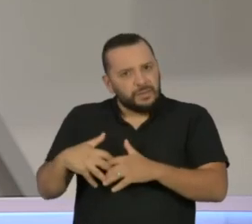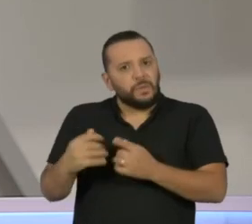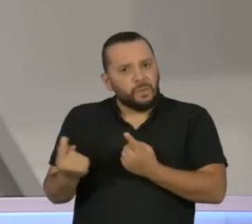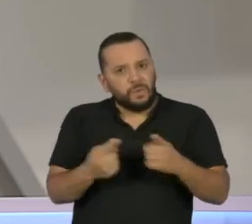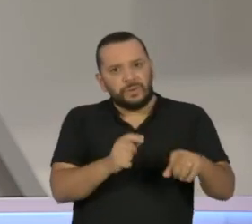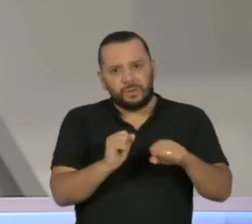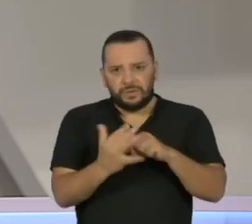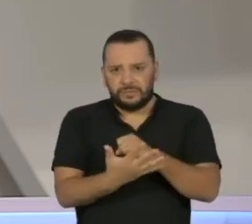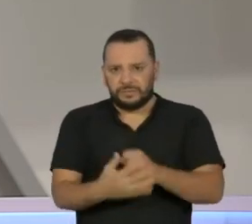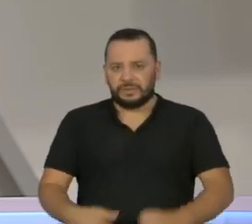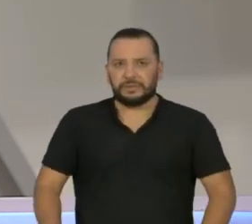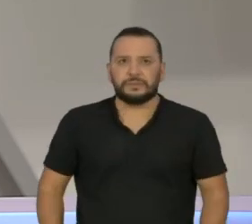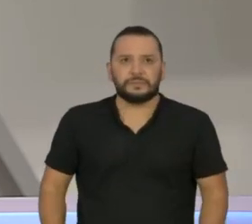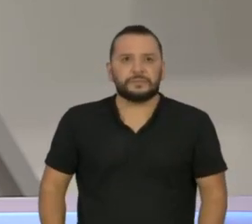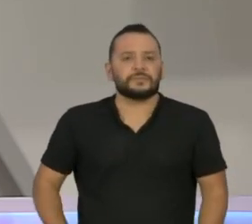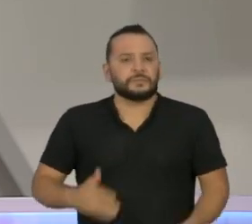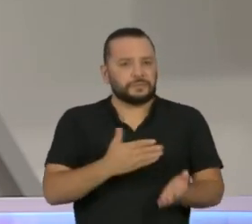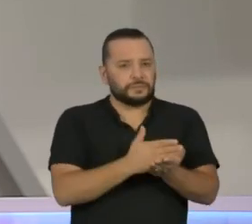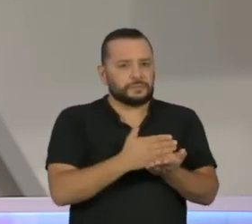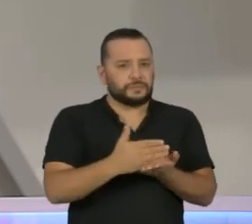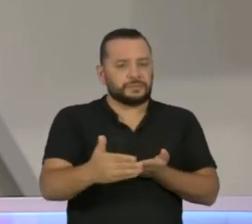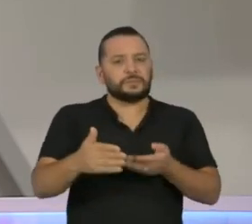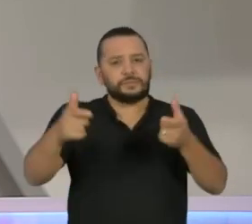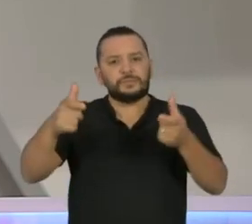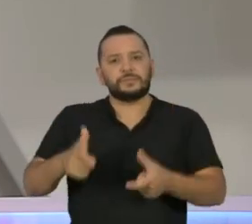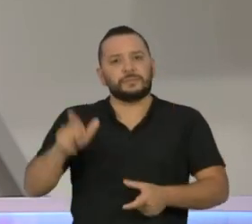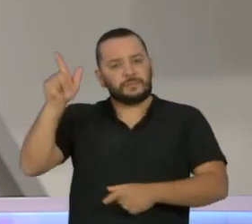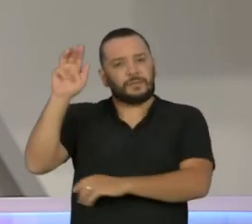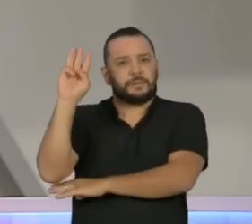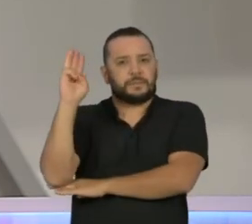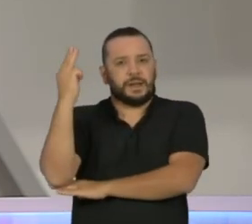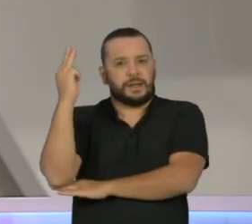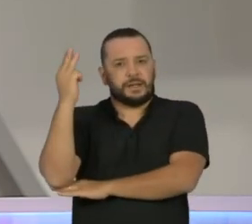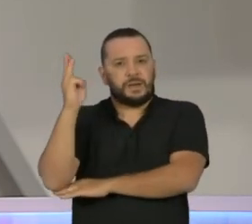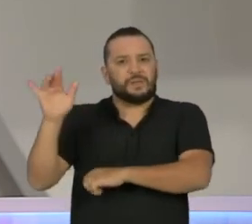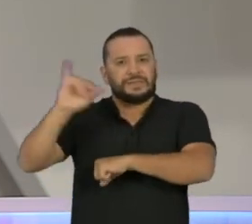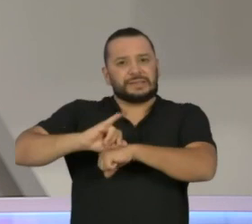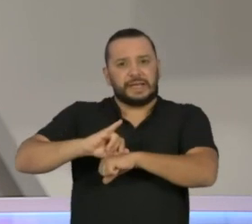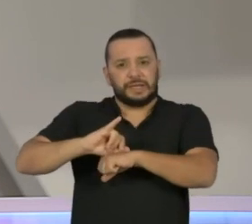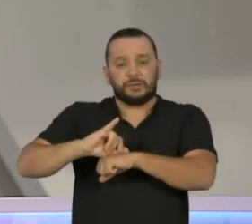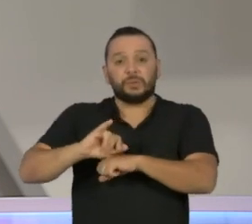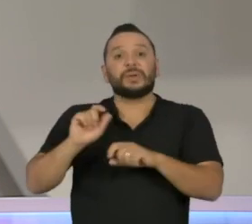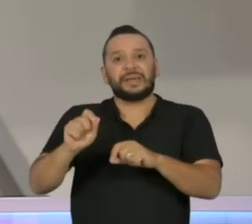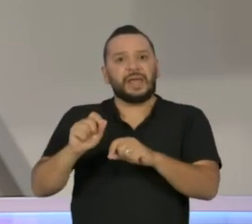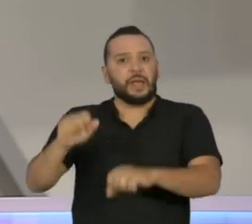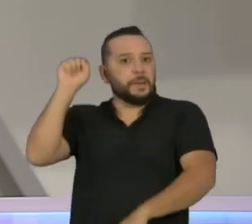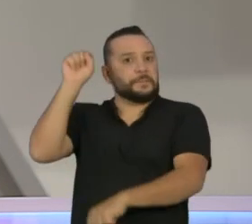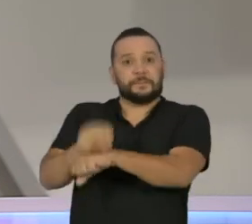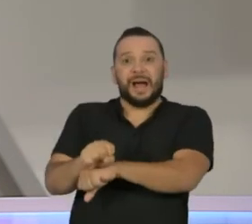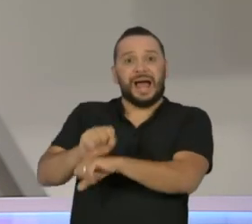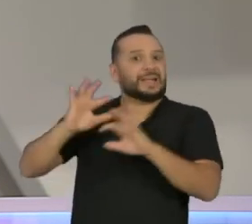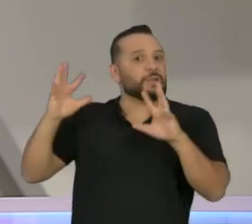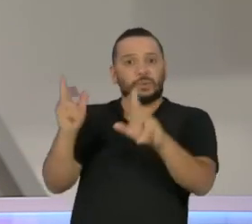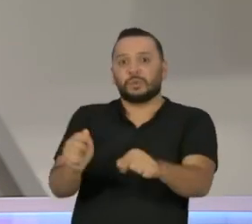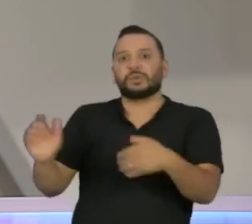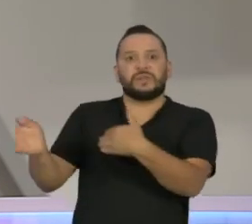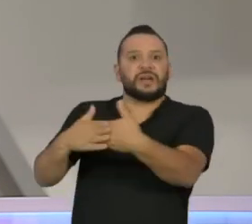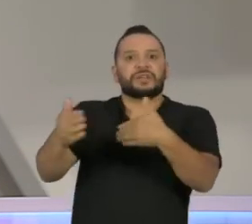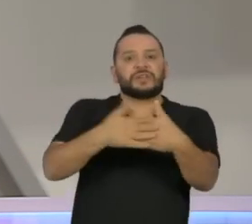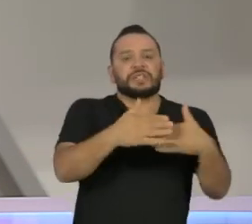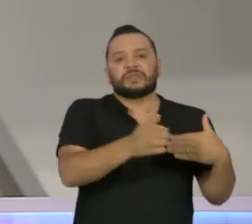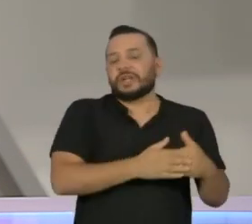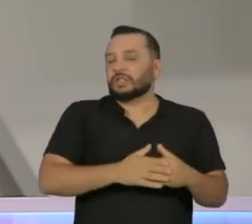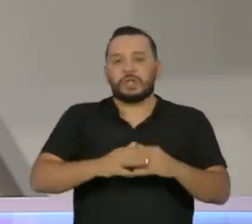Começou hoje na região metropolitana de São Luís do Maranhão o chamado lockdown. É uma restrição rigorosa sobre